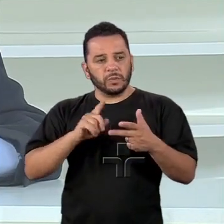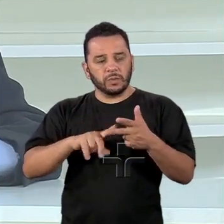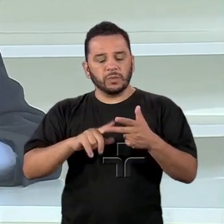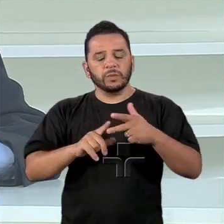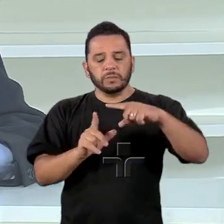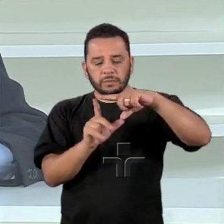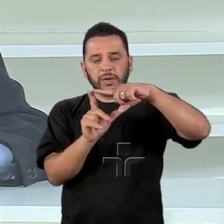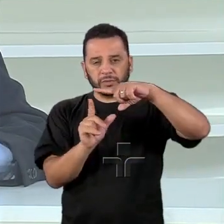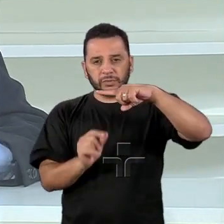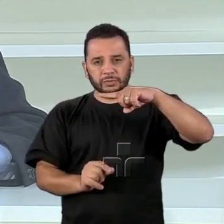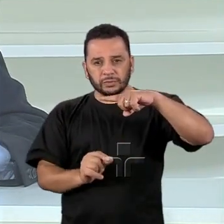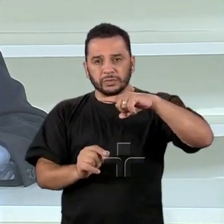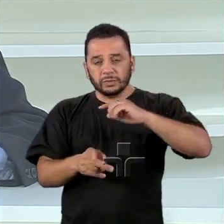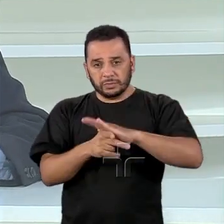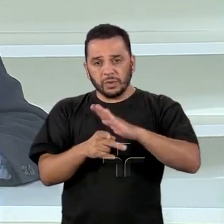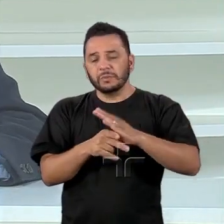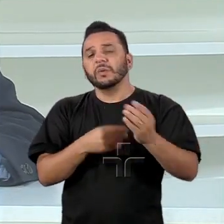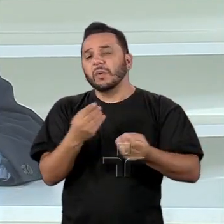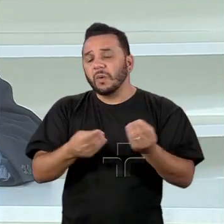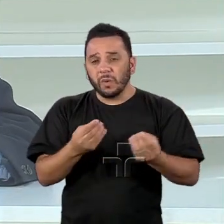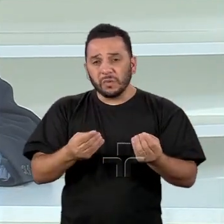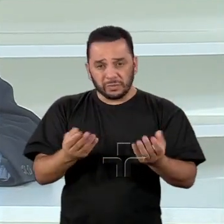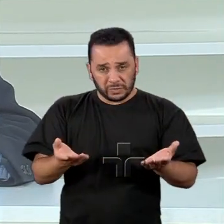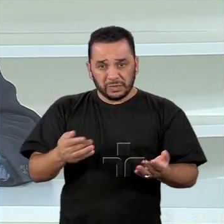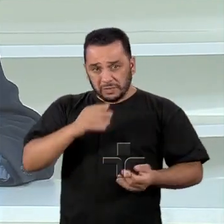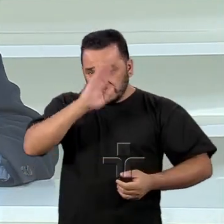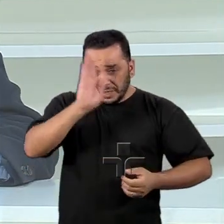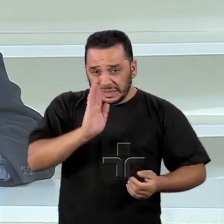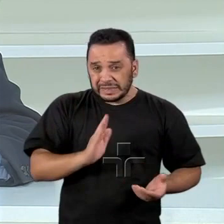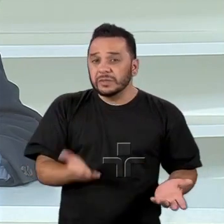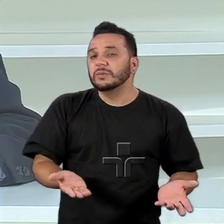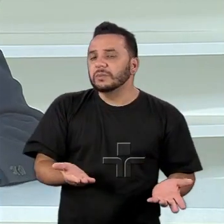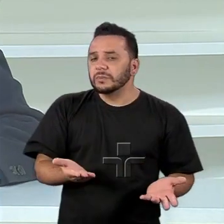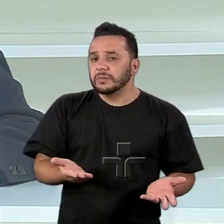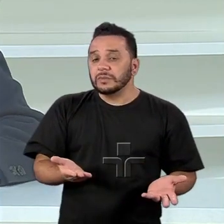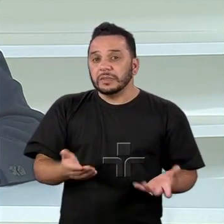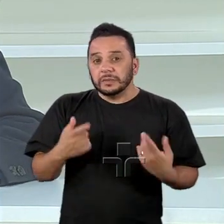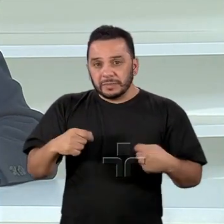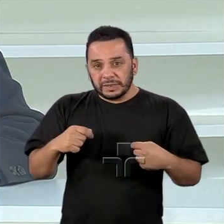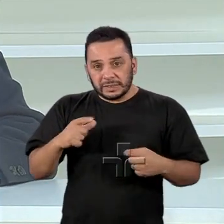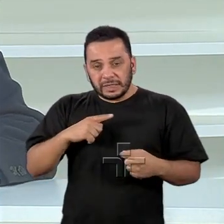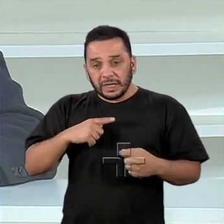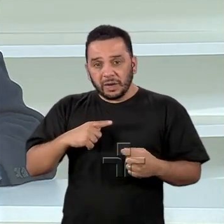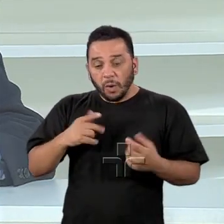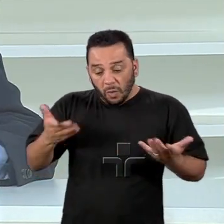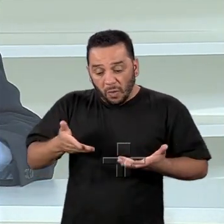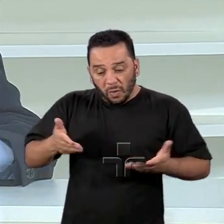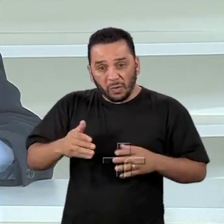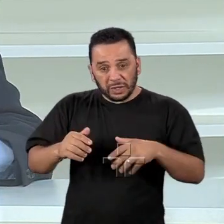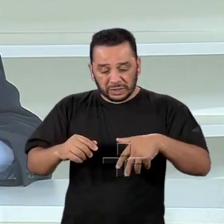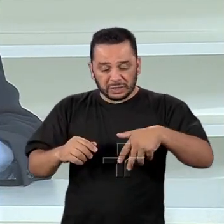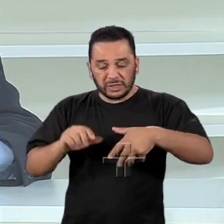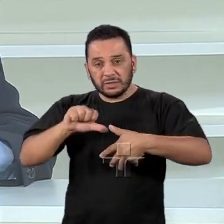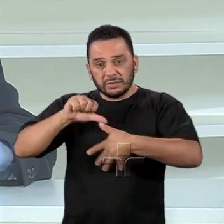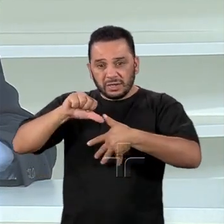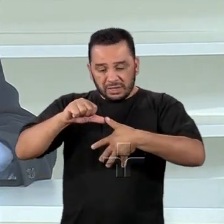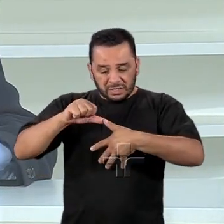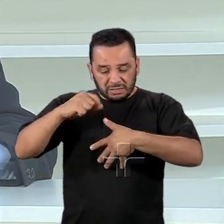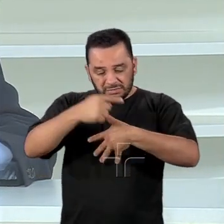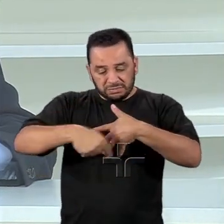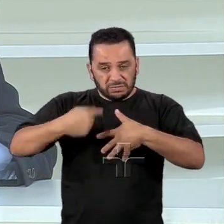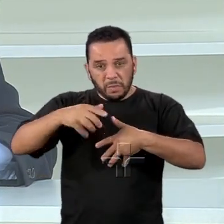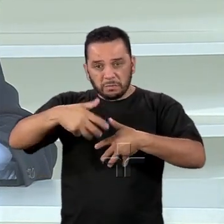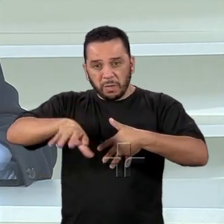pode fazer a inserção internacional a partir da região como está? E ela não vai mudar, porque